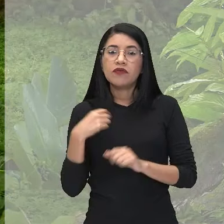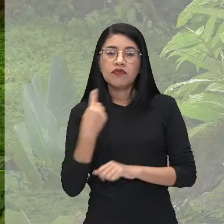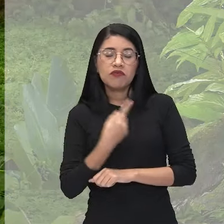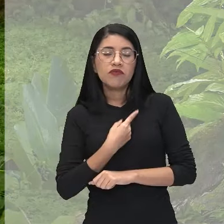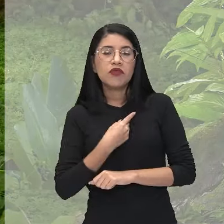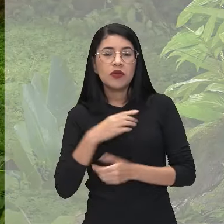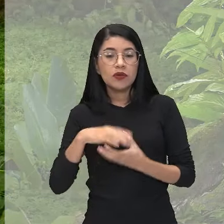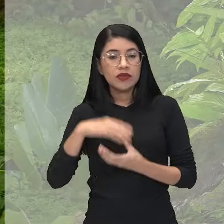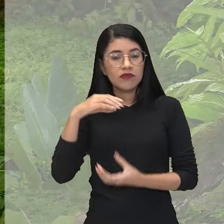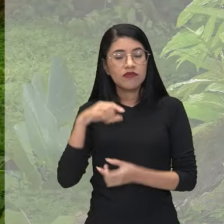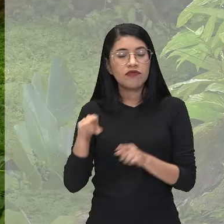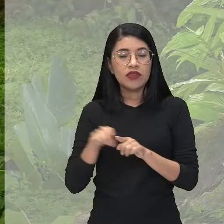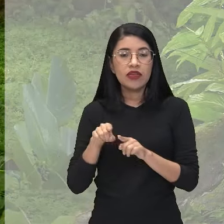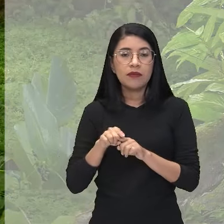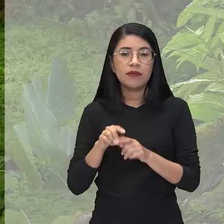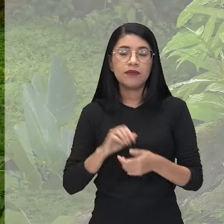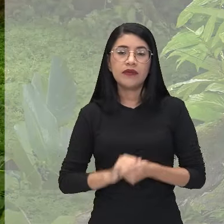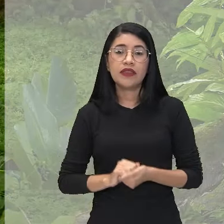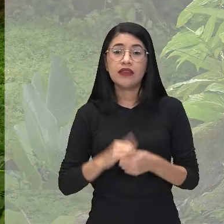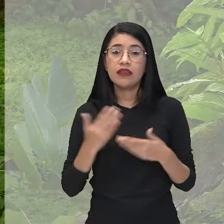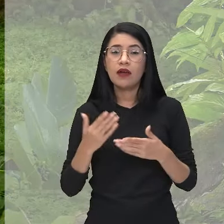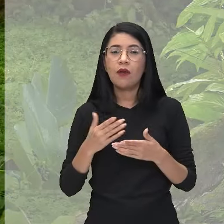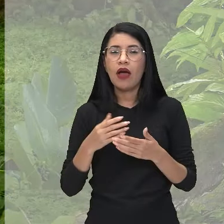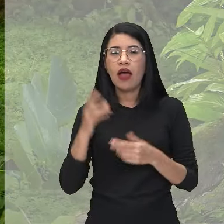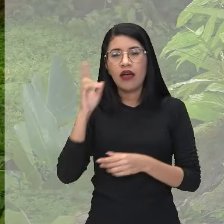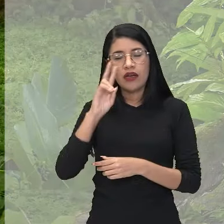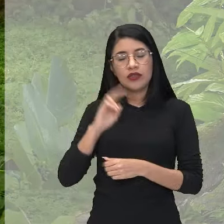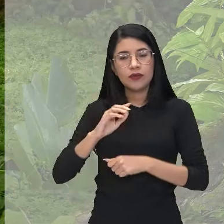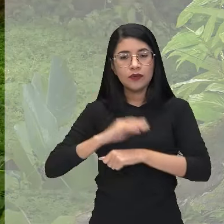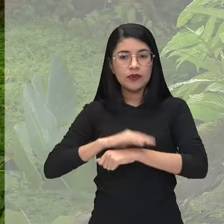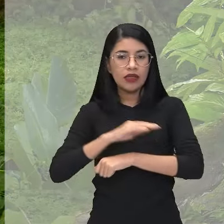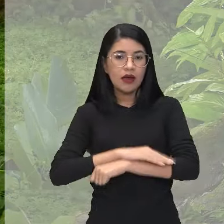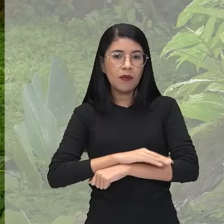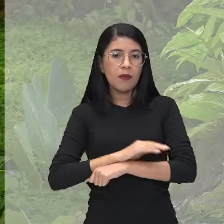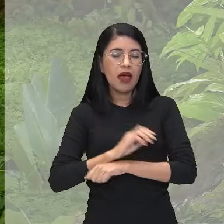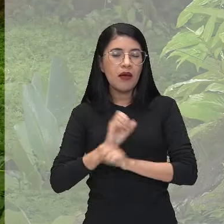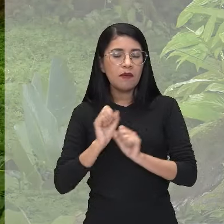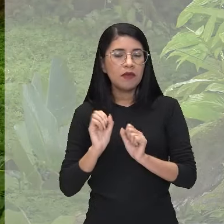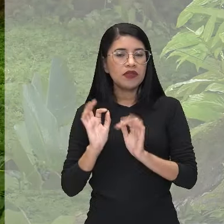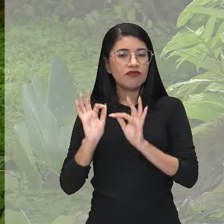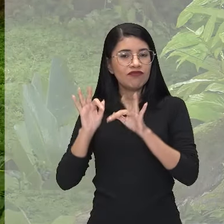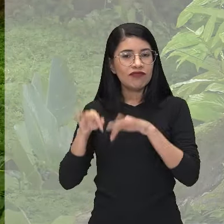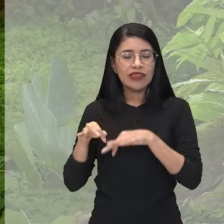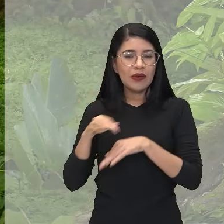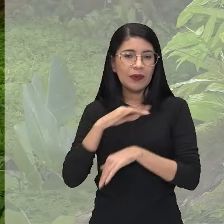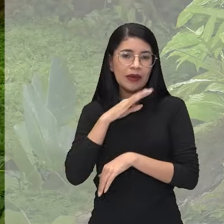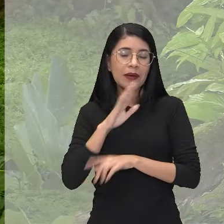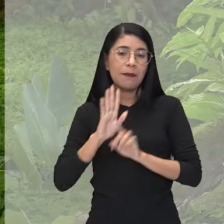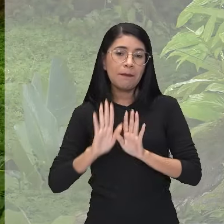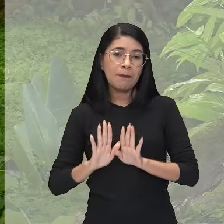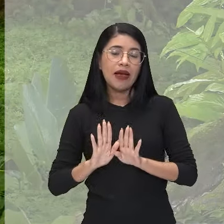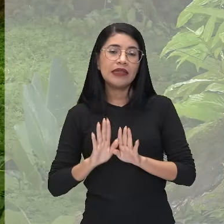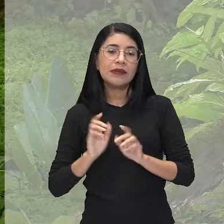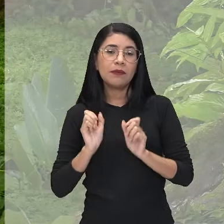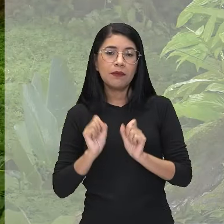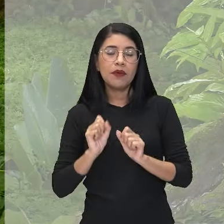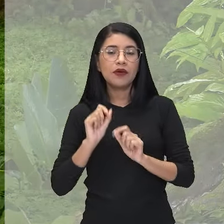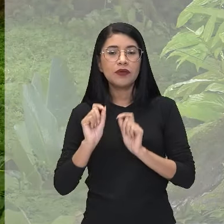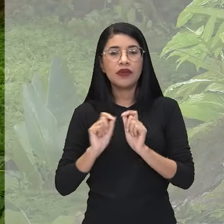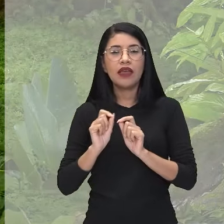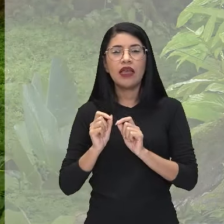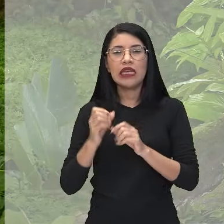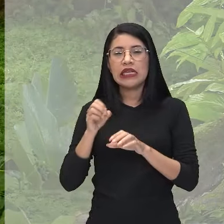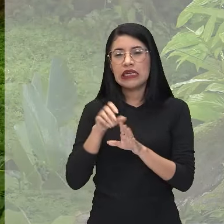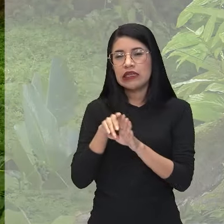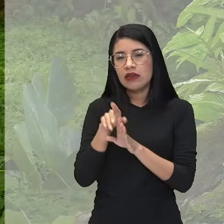adultos. Então, a saga do sapinho aí pode não ter o desfecho que nós gostaríamos, mas serve de lição para